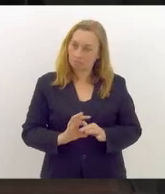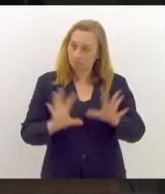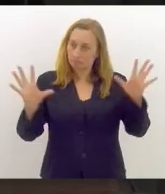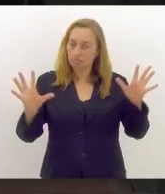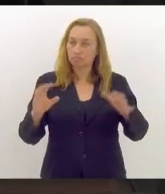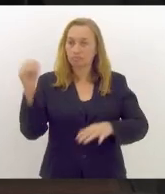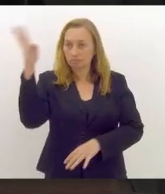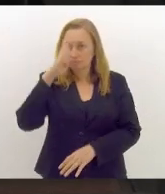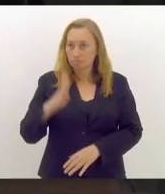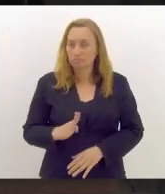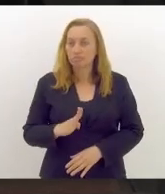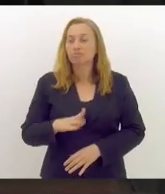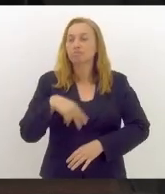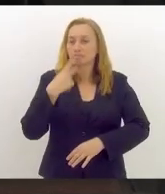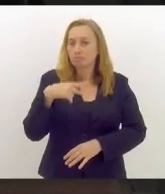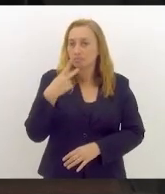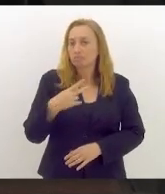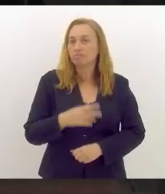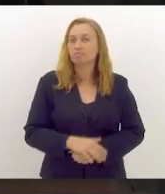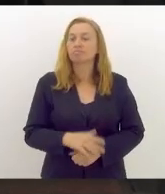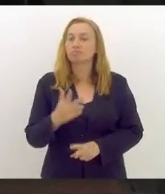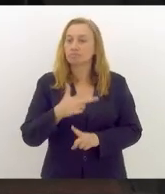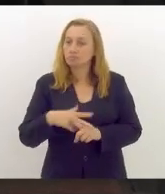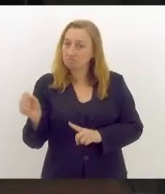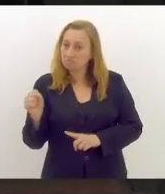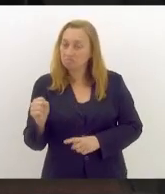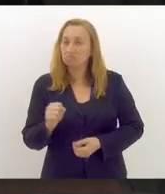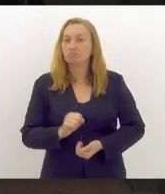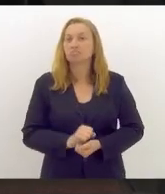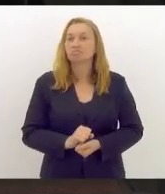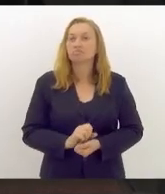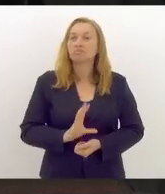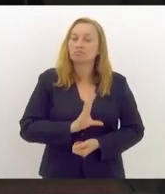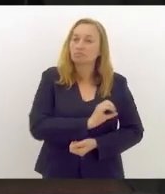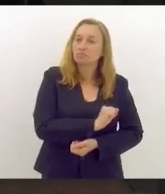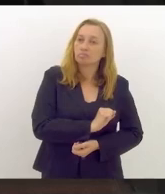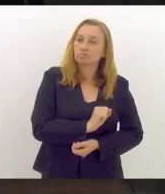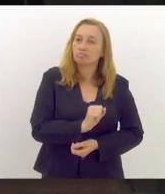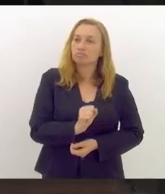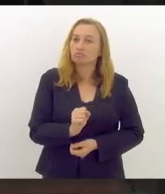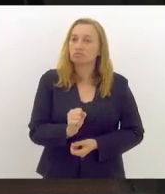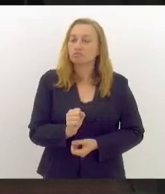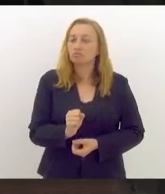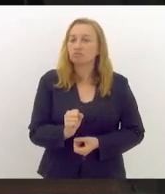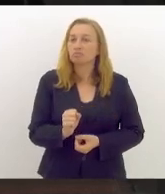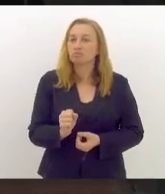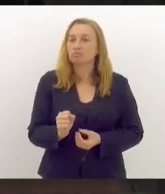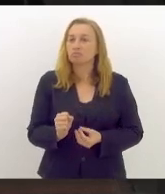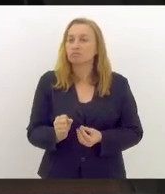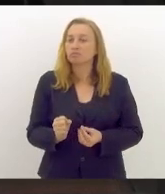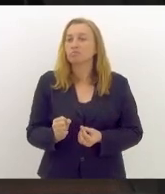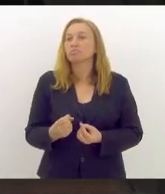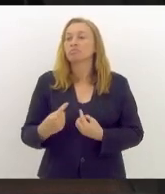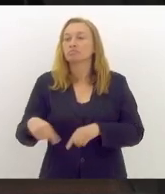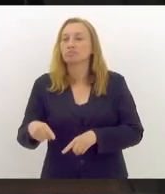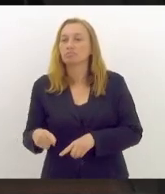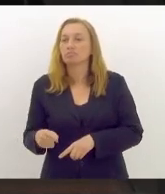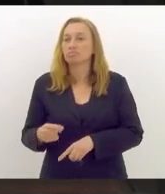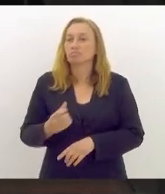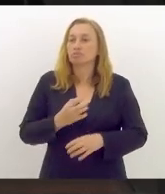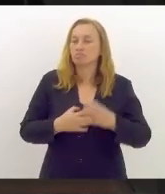Brasil. Eu acrescentaria que foi uma vitória do amor sobre o ódio, da violência